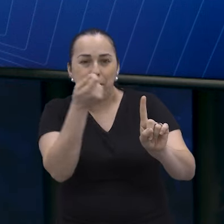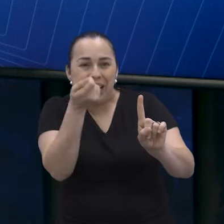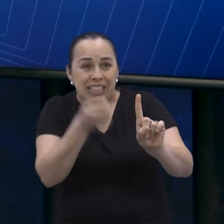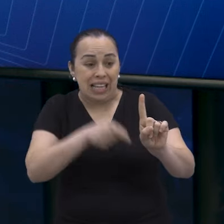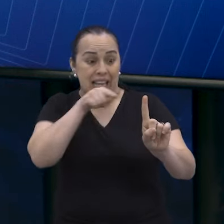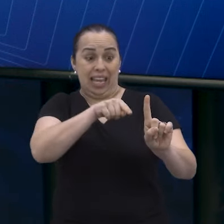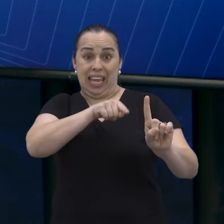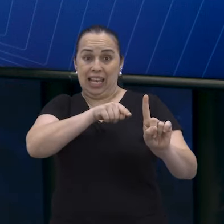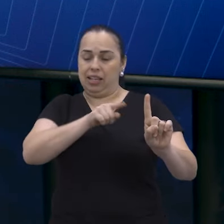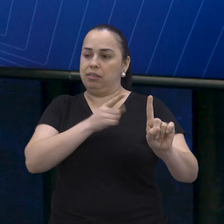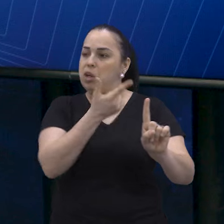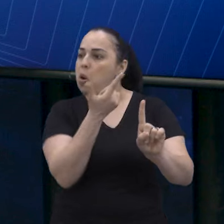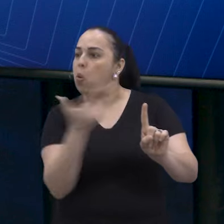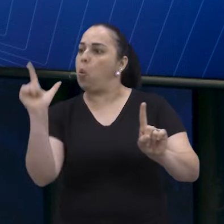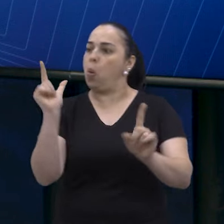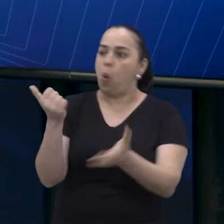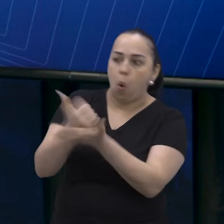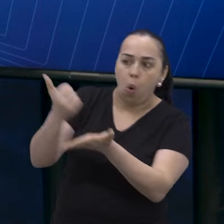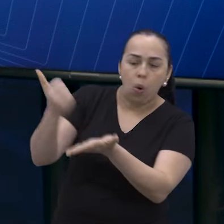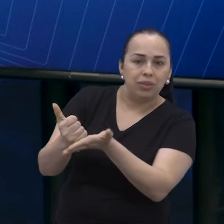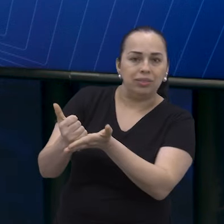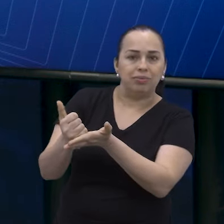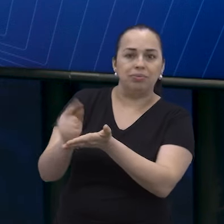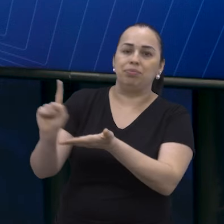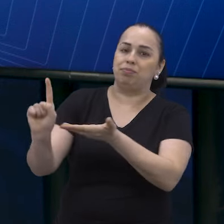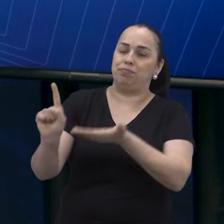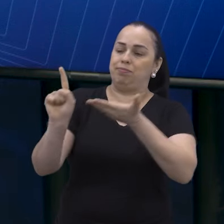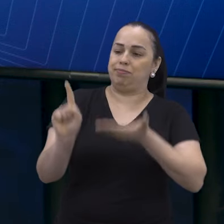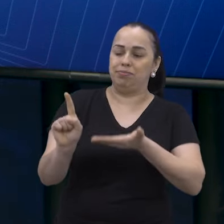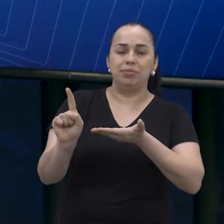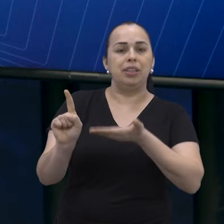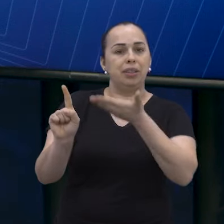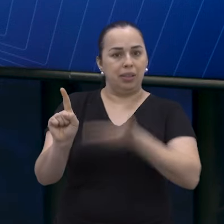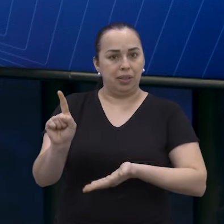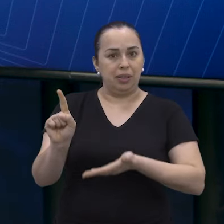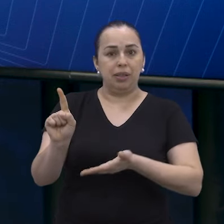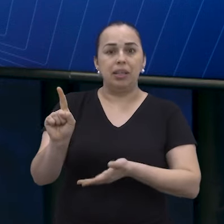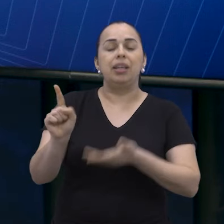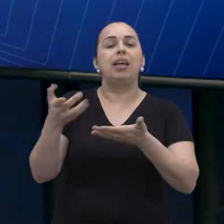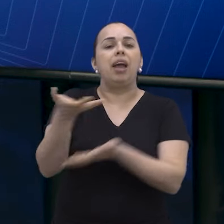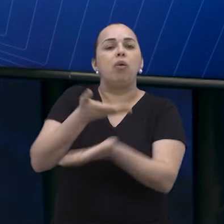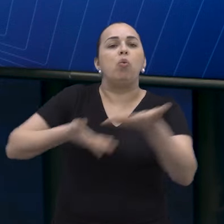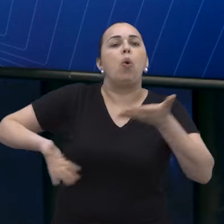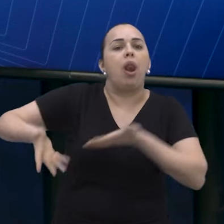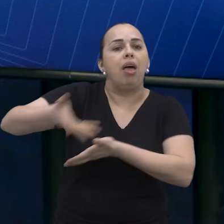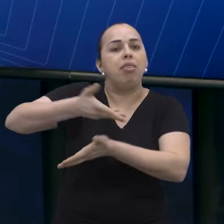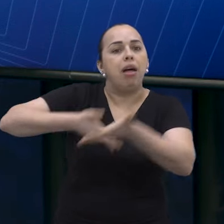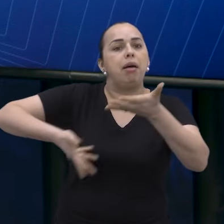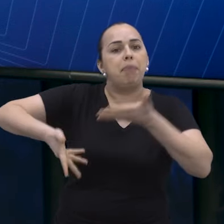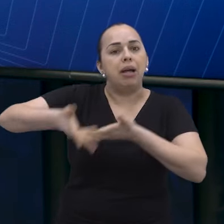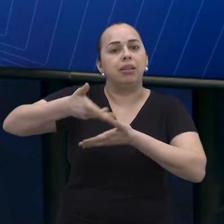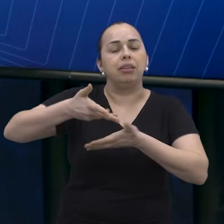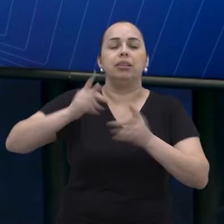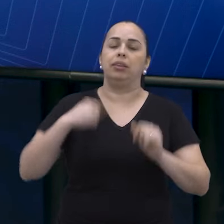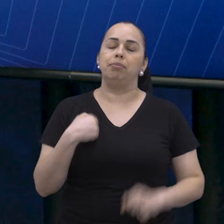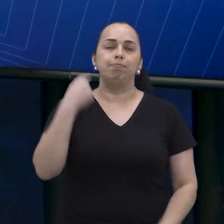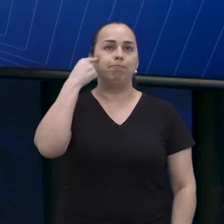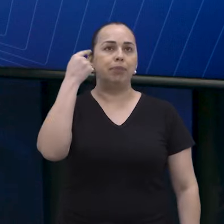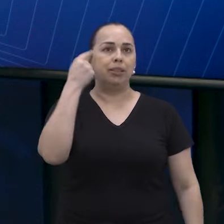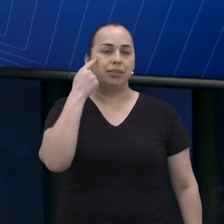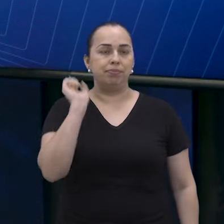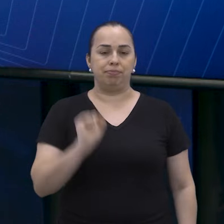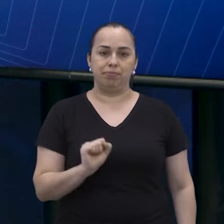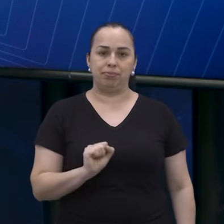profissional específico, para mobilizar uma inteligência artificial, eu preciso de um profissional específico para o ambiente onde eu estou. Então,